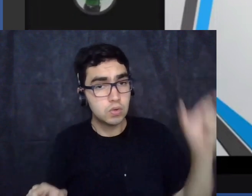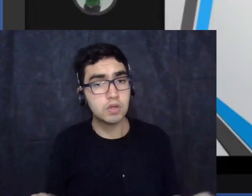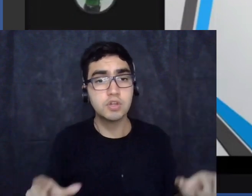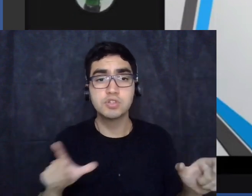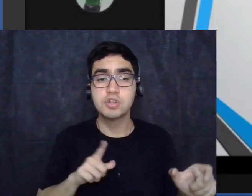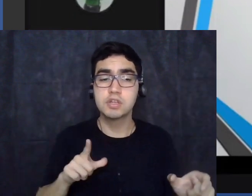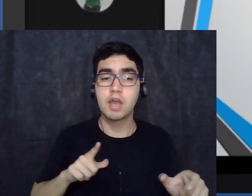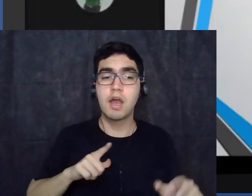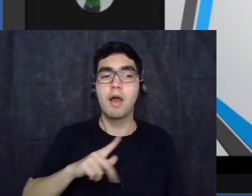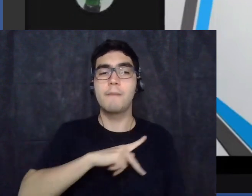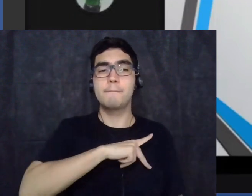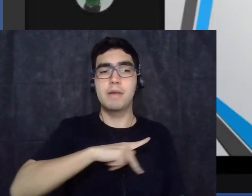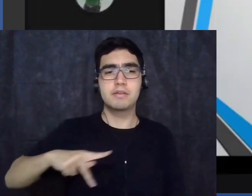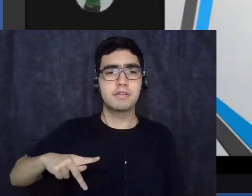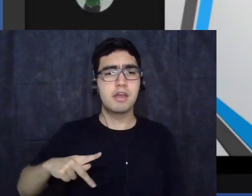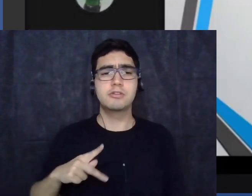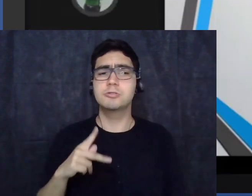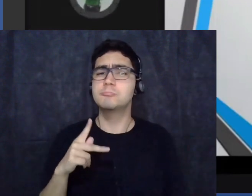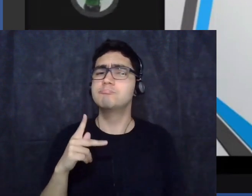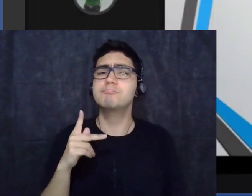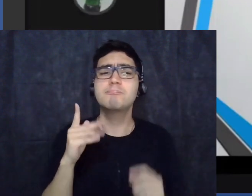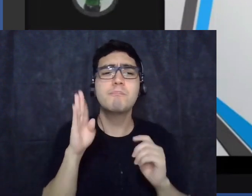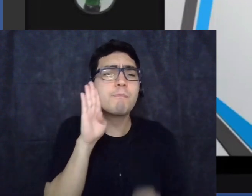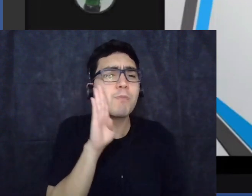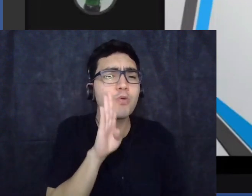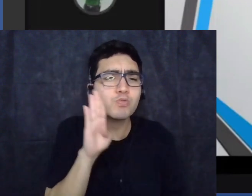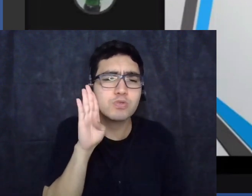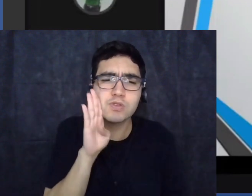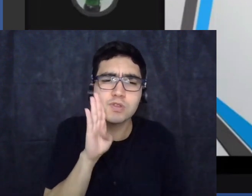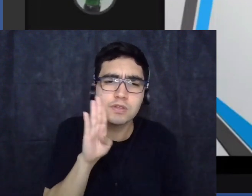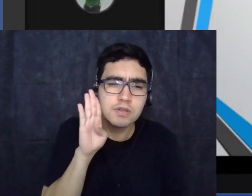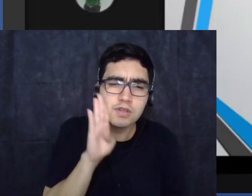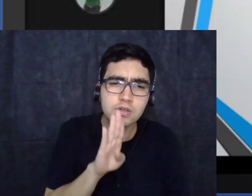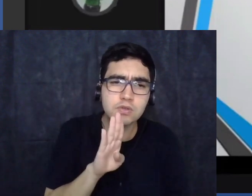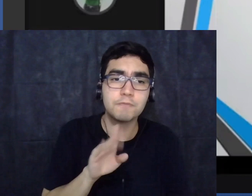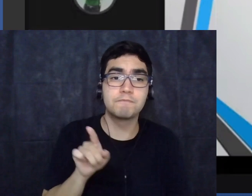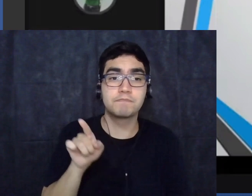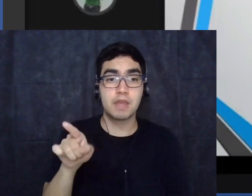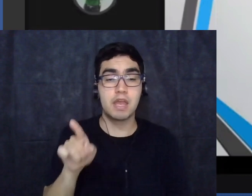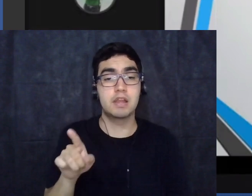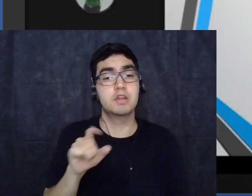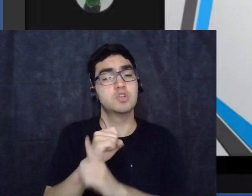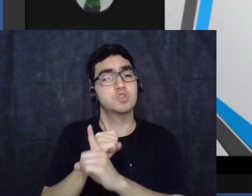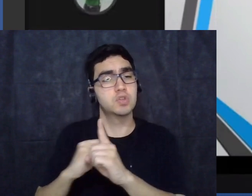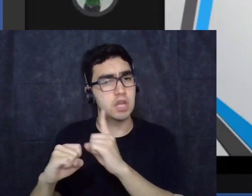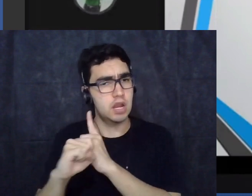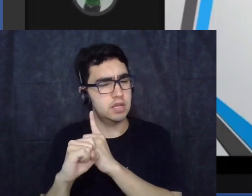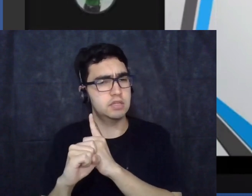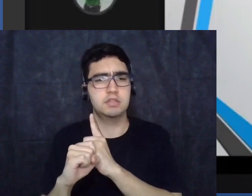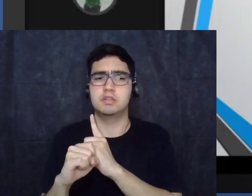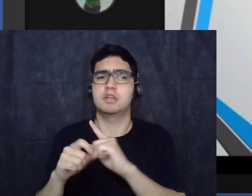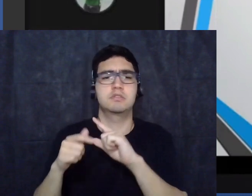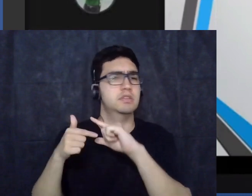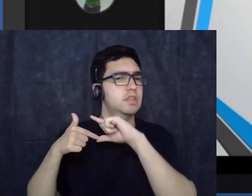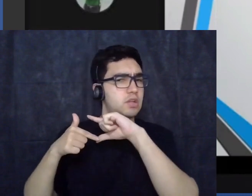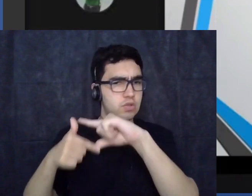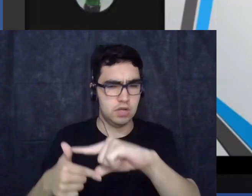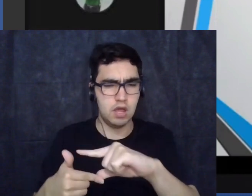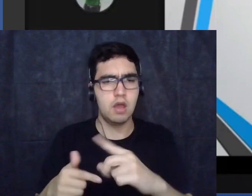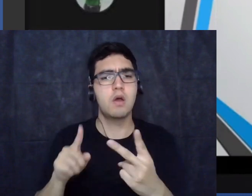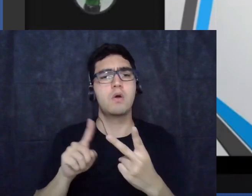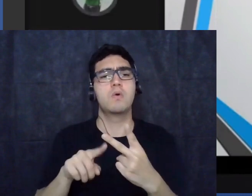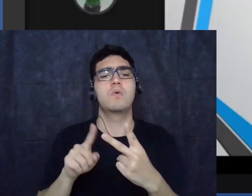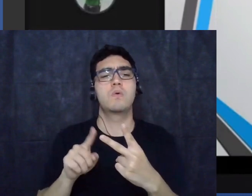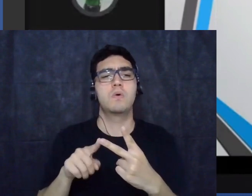forma de governo eles eram antissocialistas antiliberais antidemocráticos